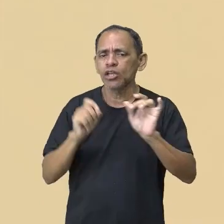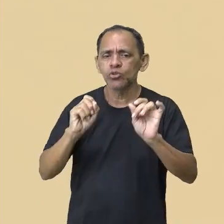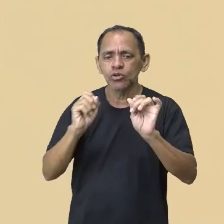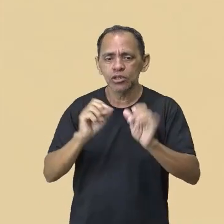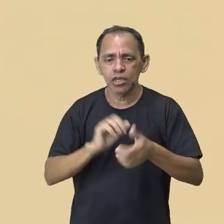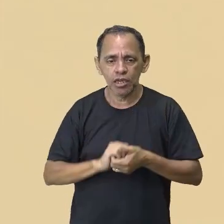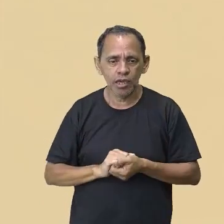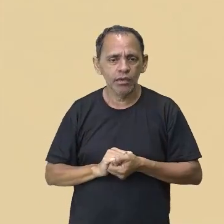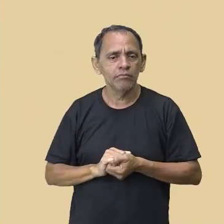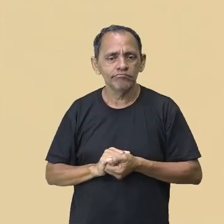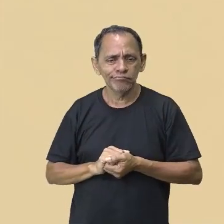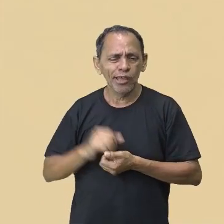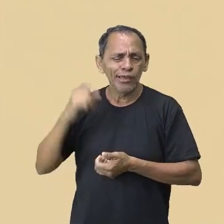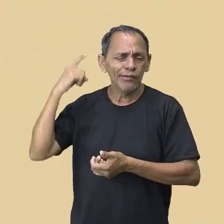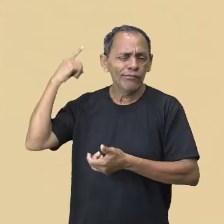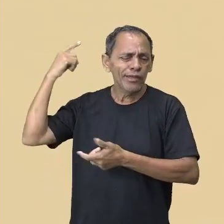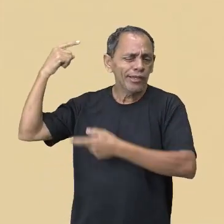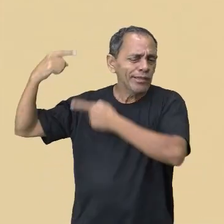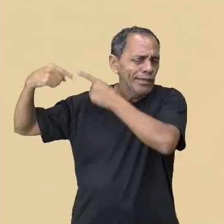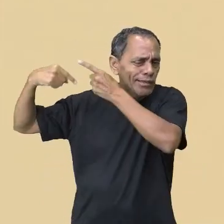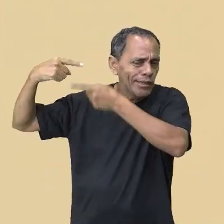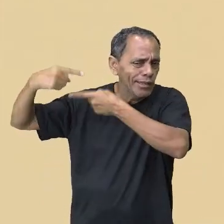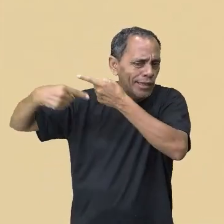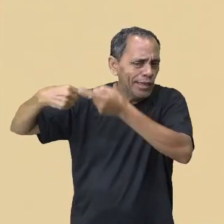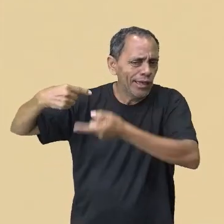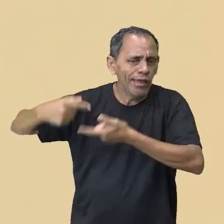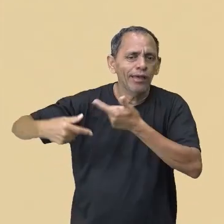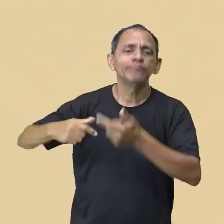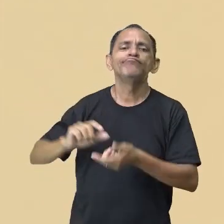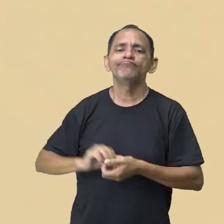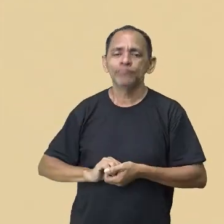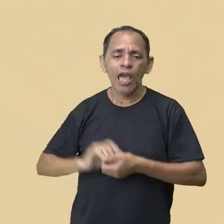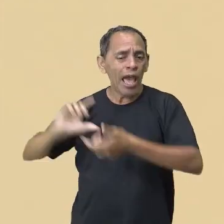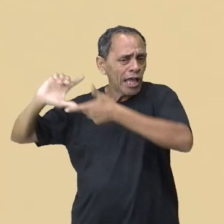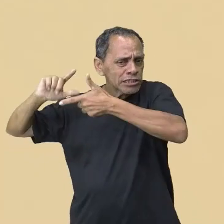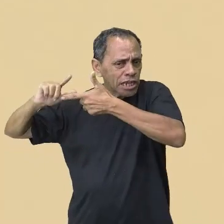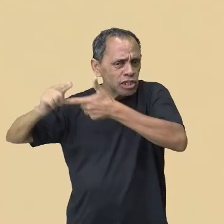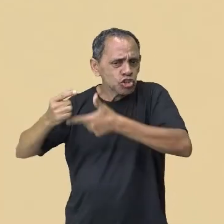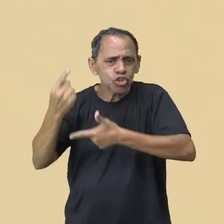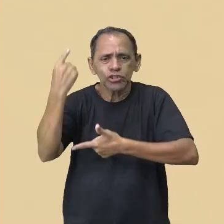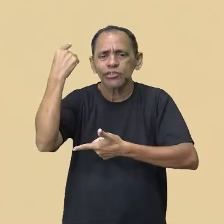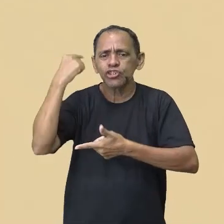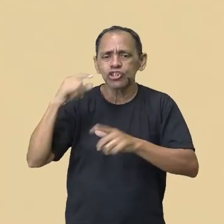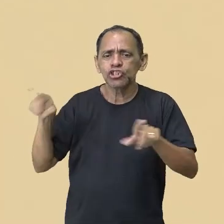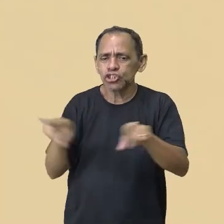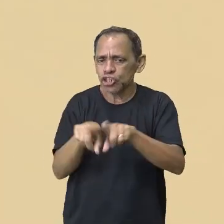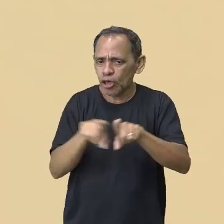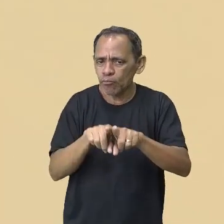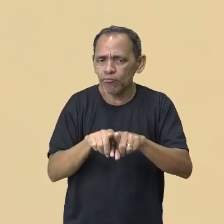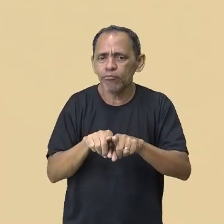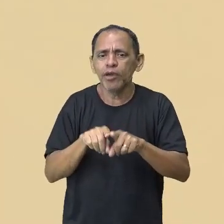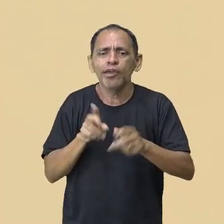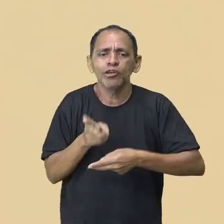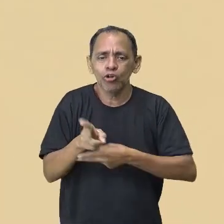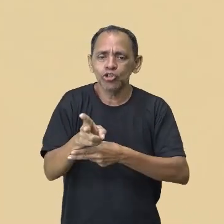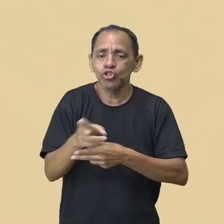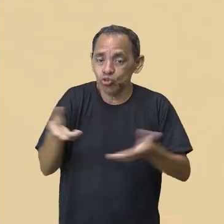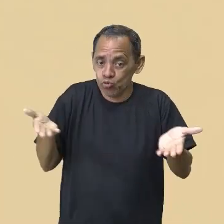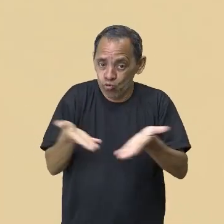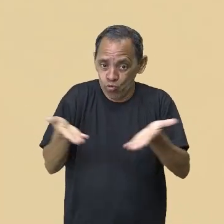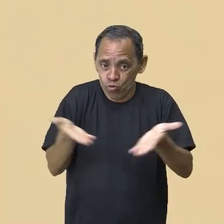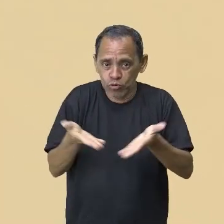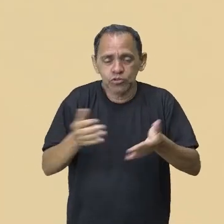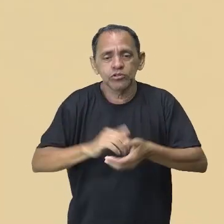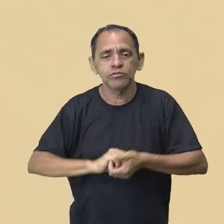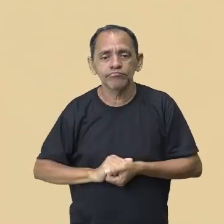vem se perpetuando aí, das tradições mais antigas, que continuam a existir ainda hoje. E aí,